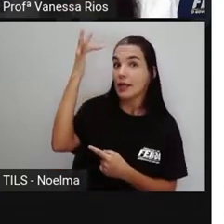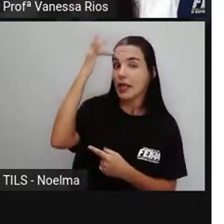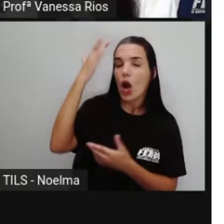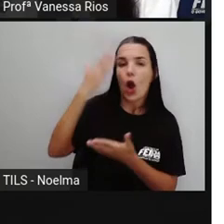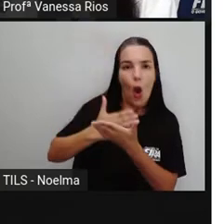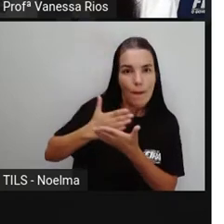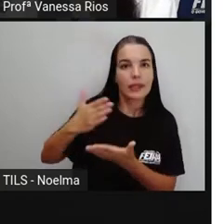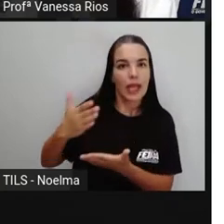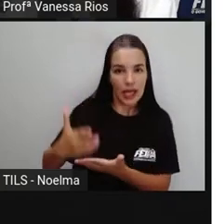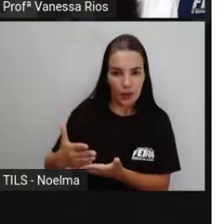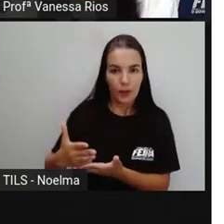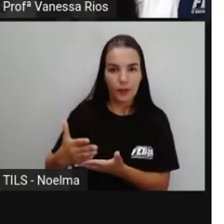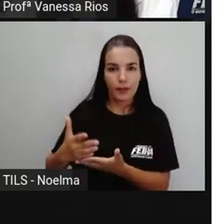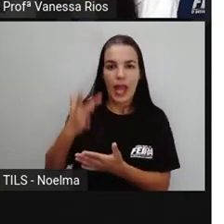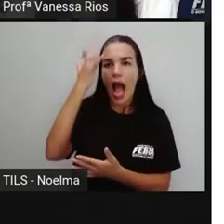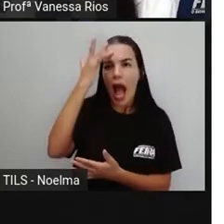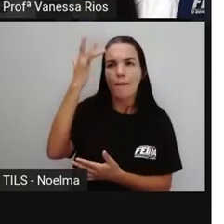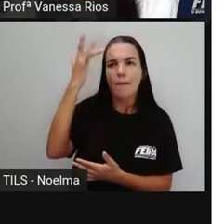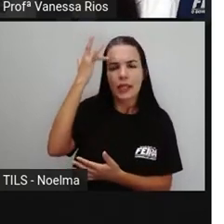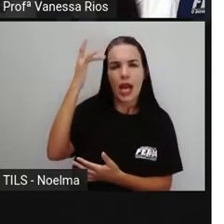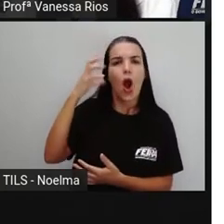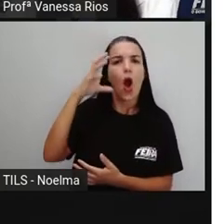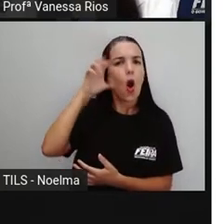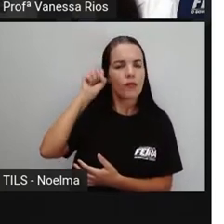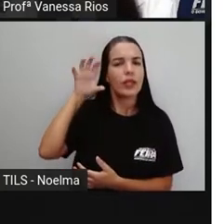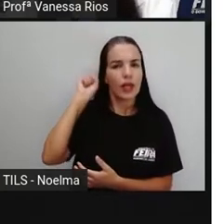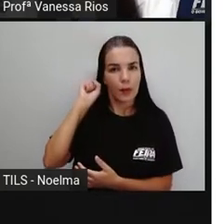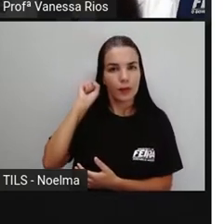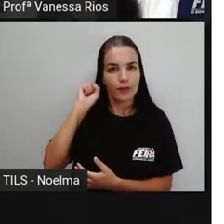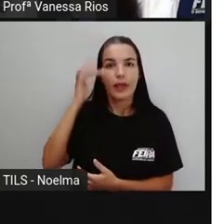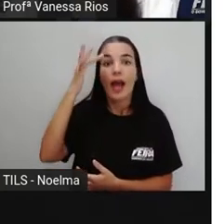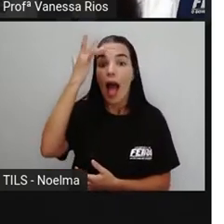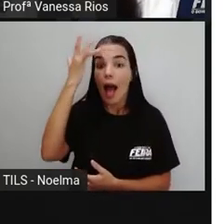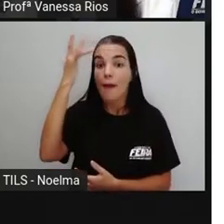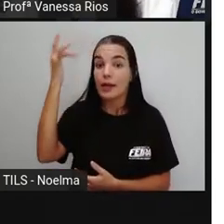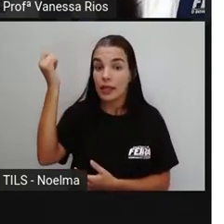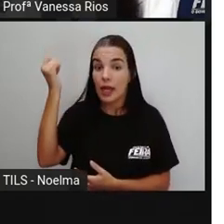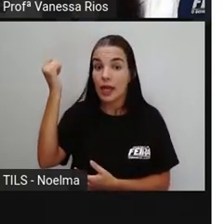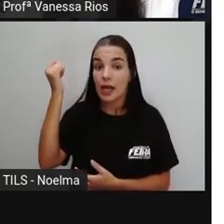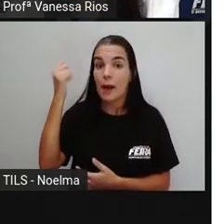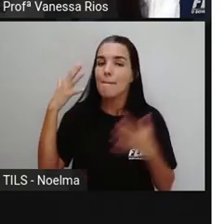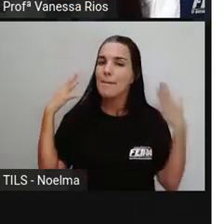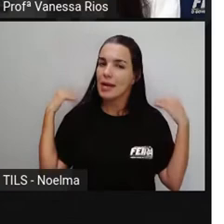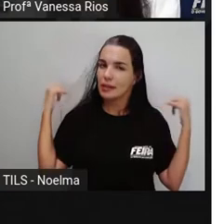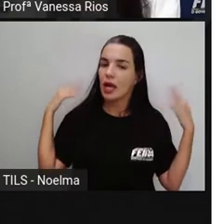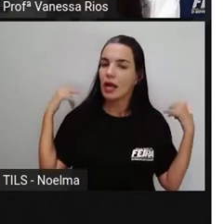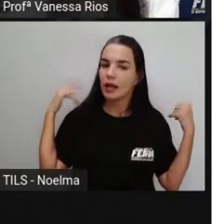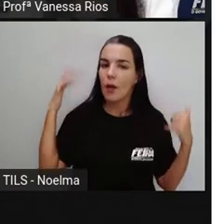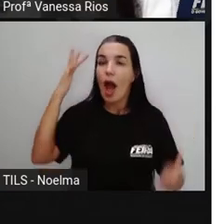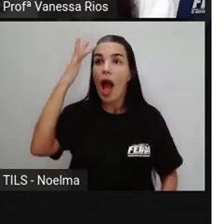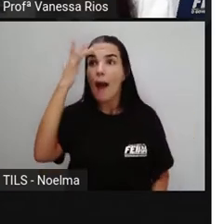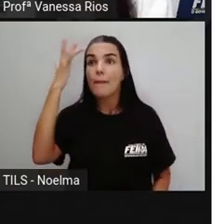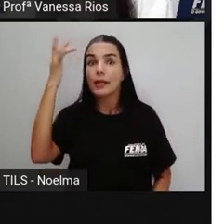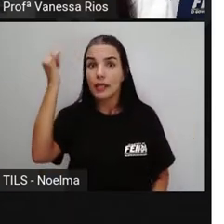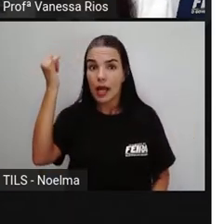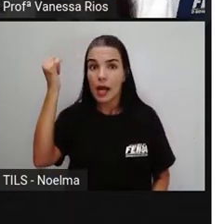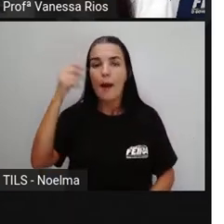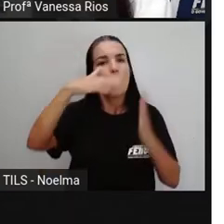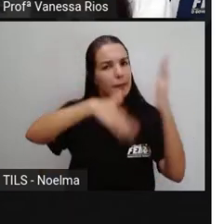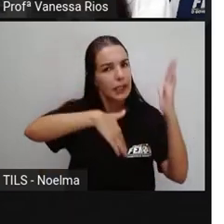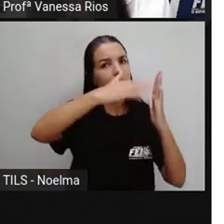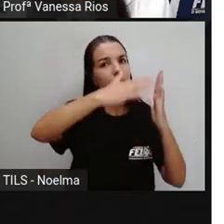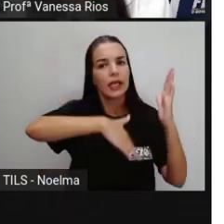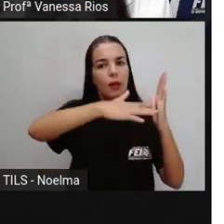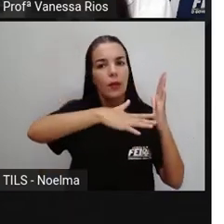começarão, amanhã ouvirão, amanhã passearão, amanhã